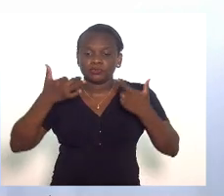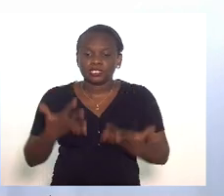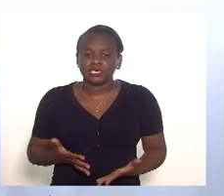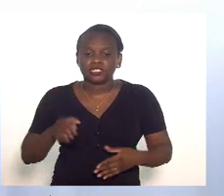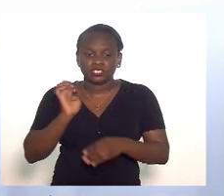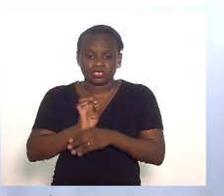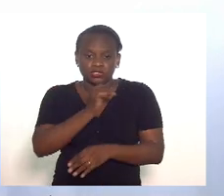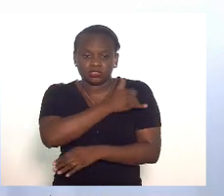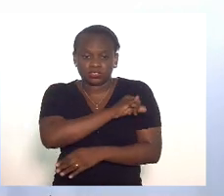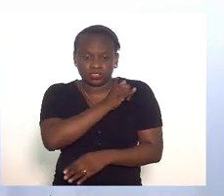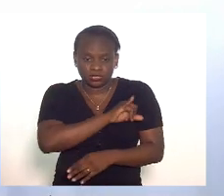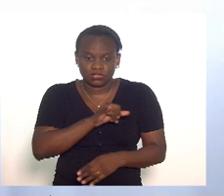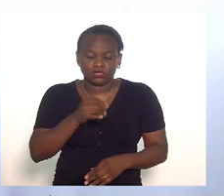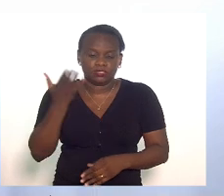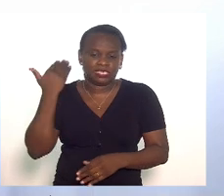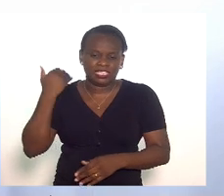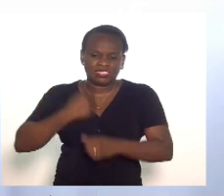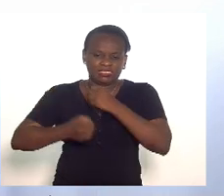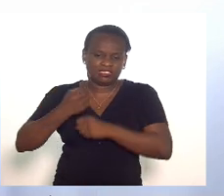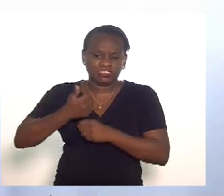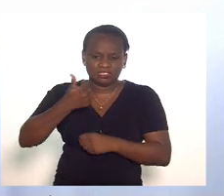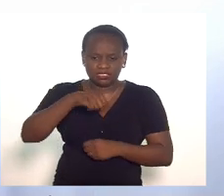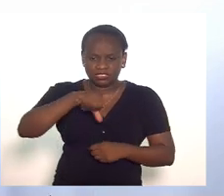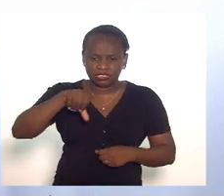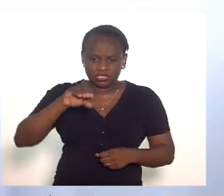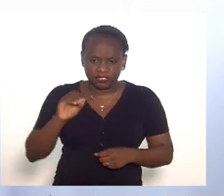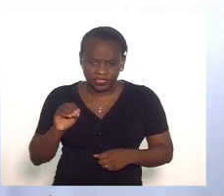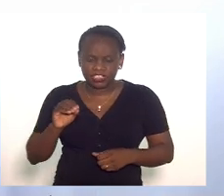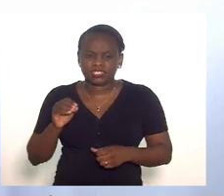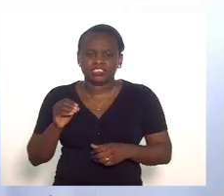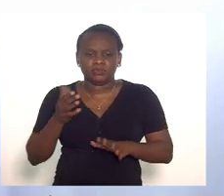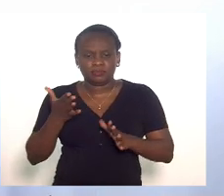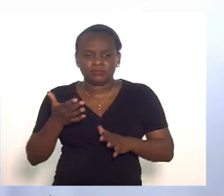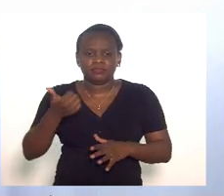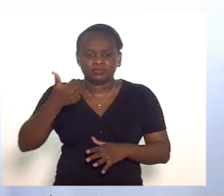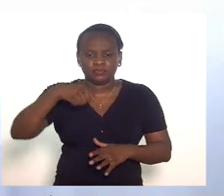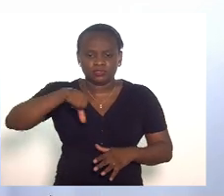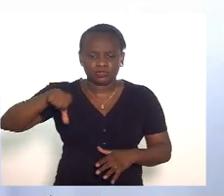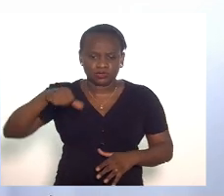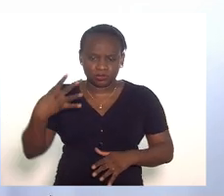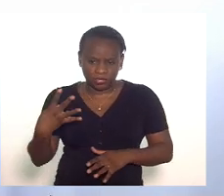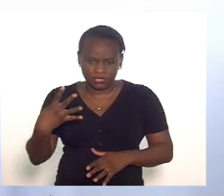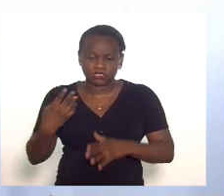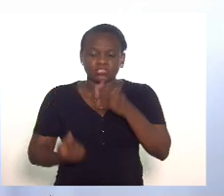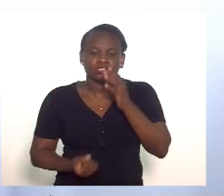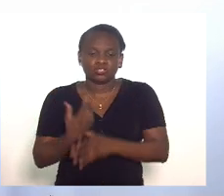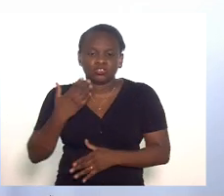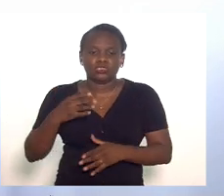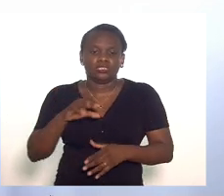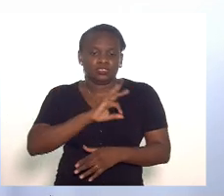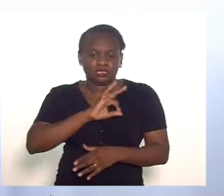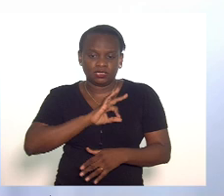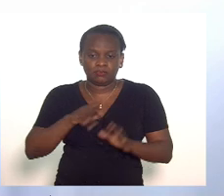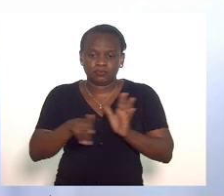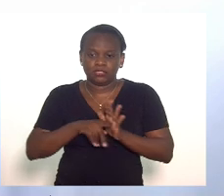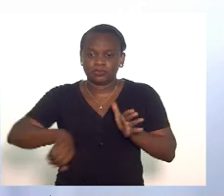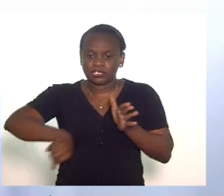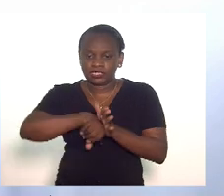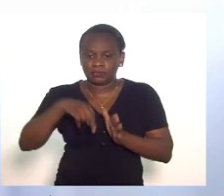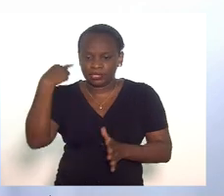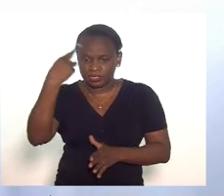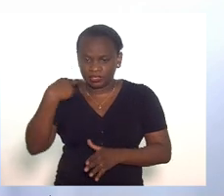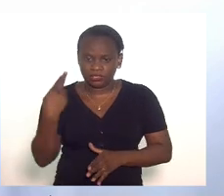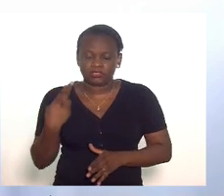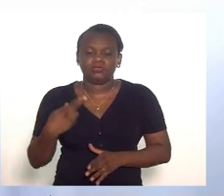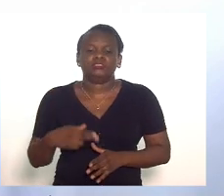estado do Rio de Janeiro na década de 90 precisamente em 1994 foi criada a delegacia de crimes raciais